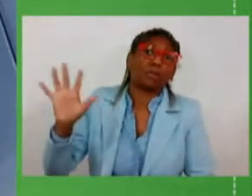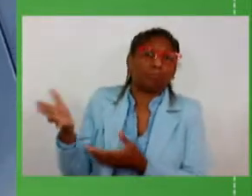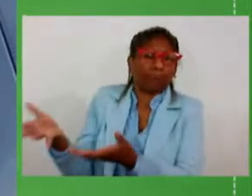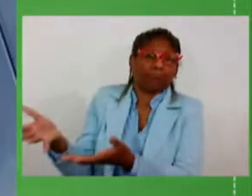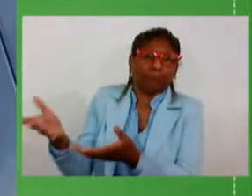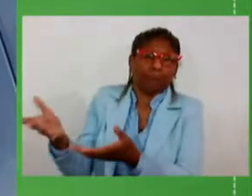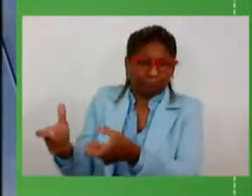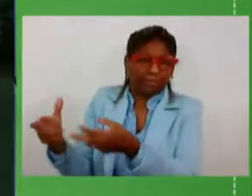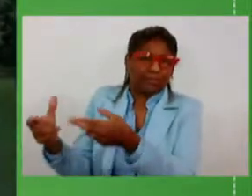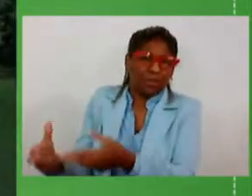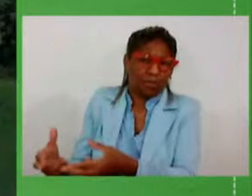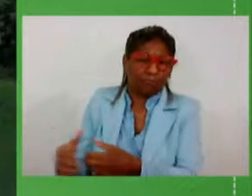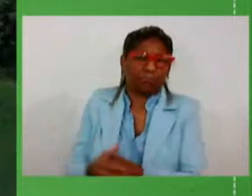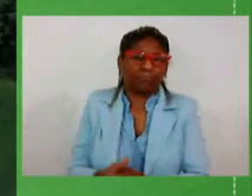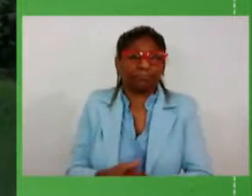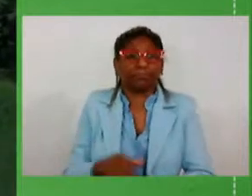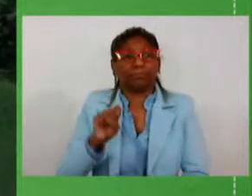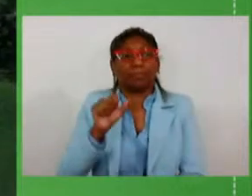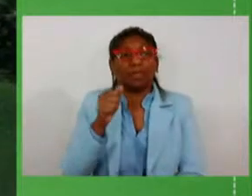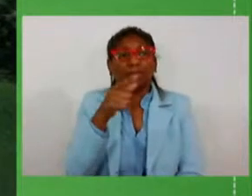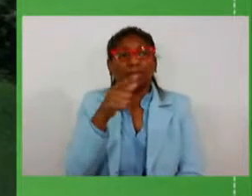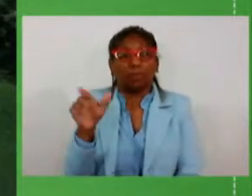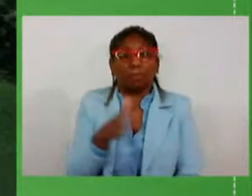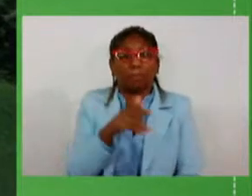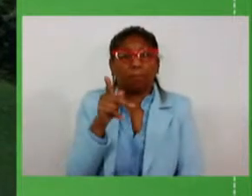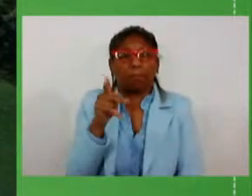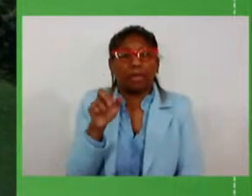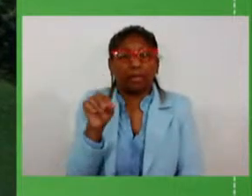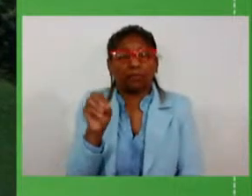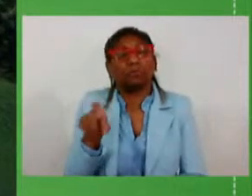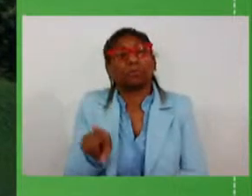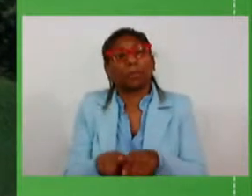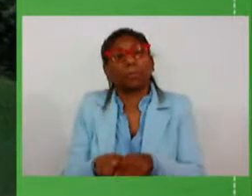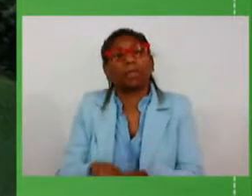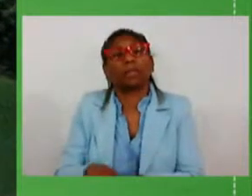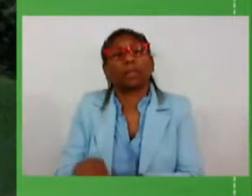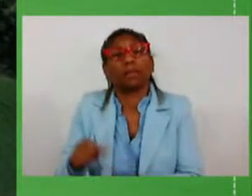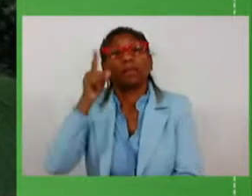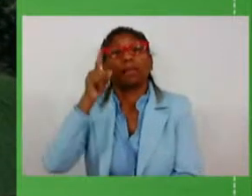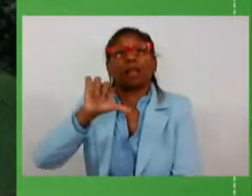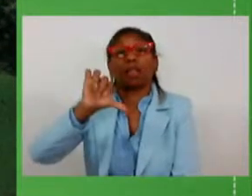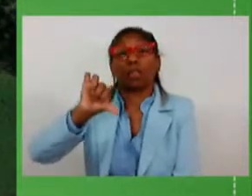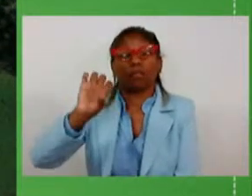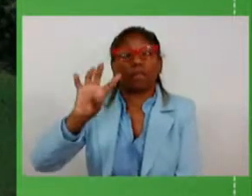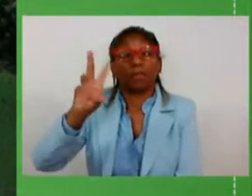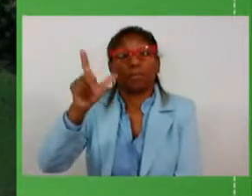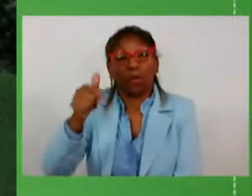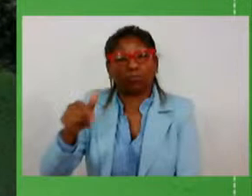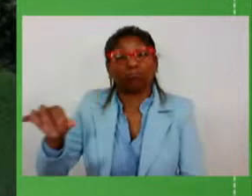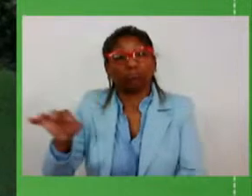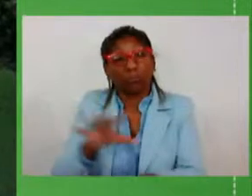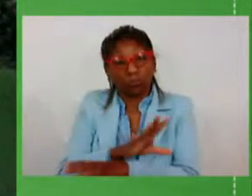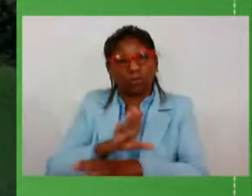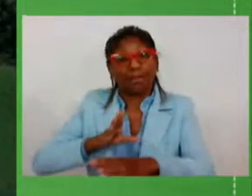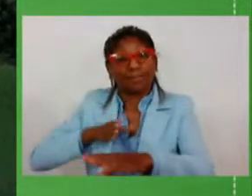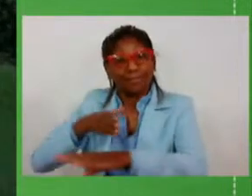São Pedro das Missões também vai receber investimentos de 9 milhões de reais para a conclusão do acesso municipal